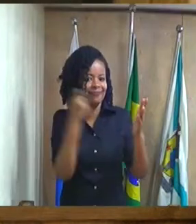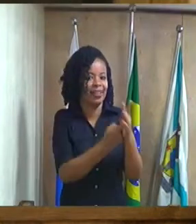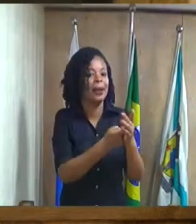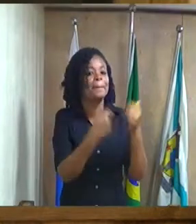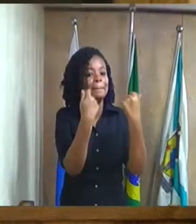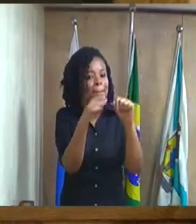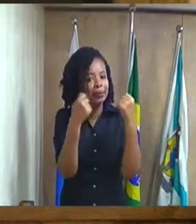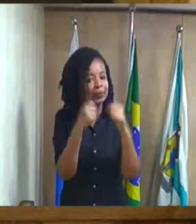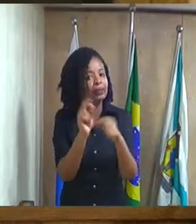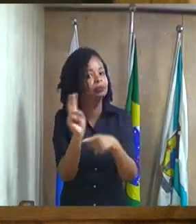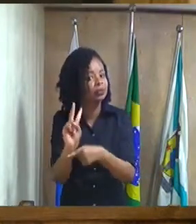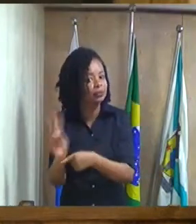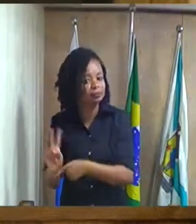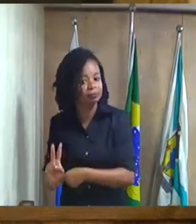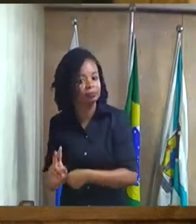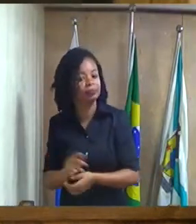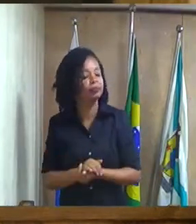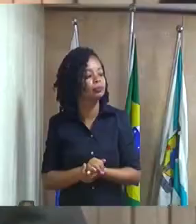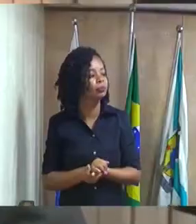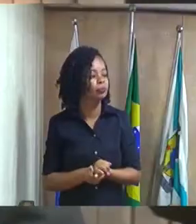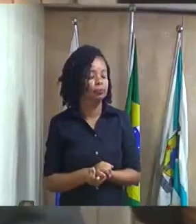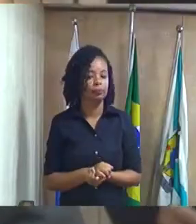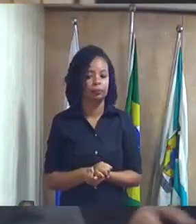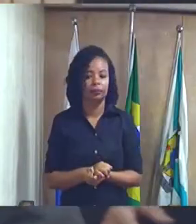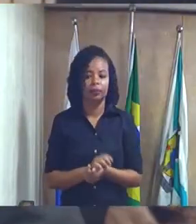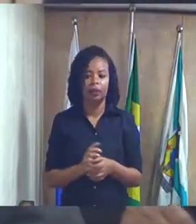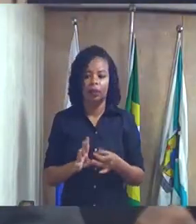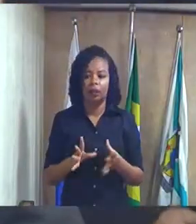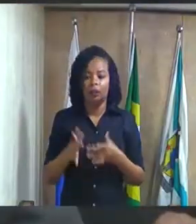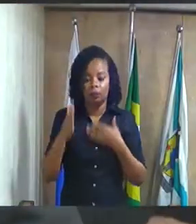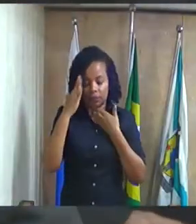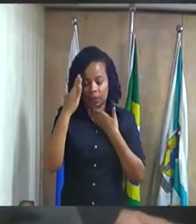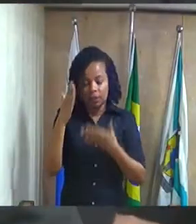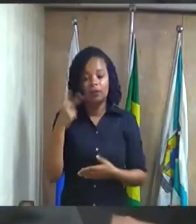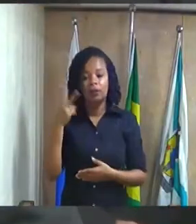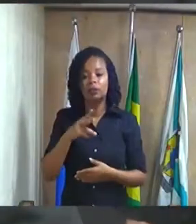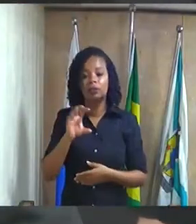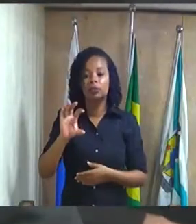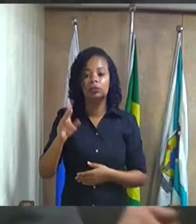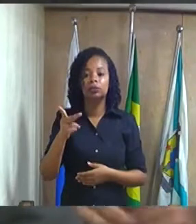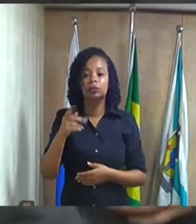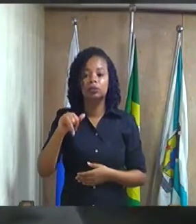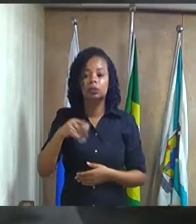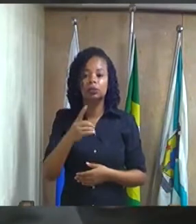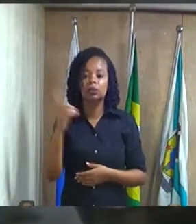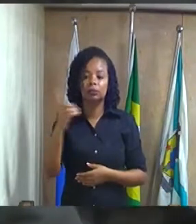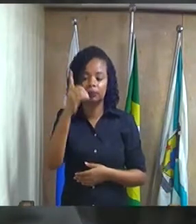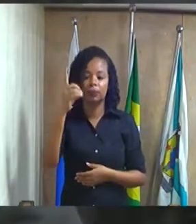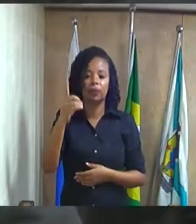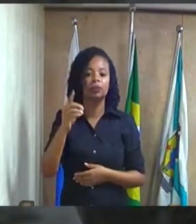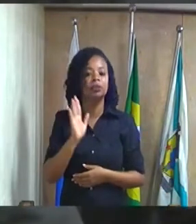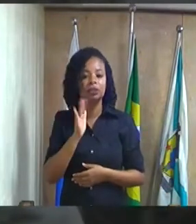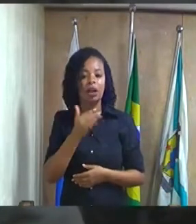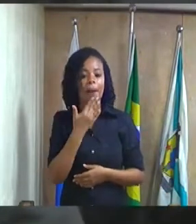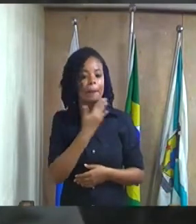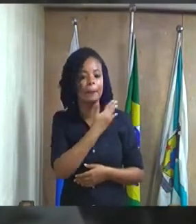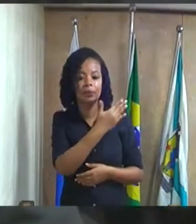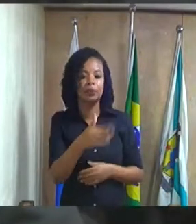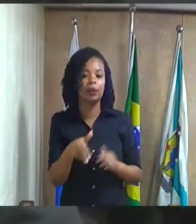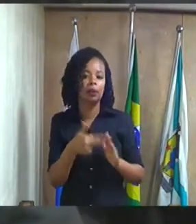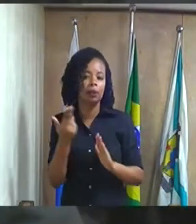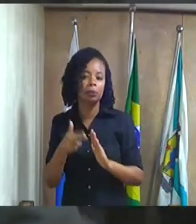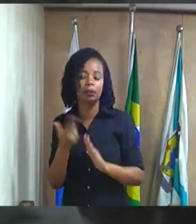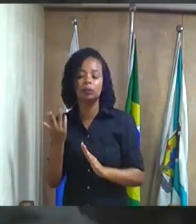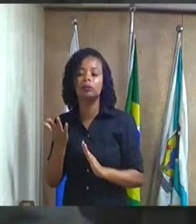apurado pois não vereador obrigado vereador Chiquinho Grandão já fiz esse requerimento semana